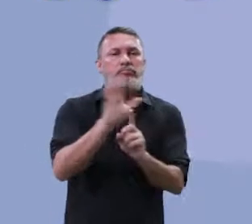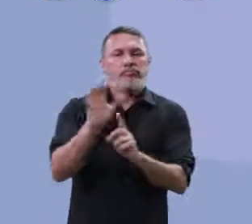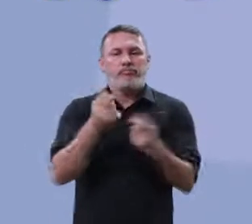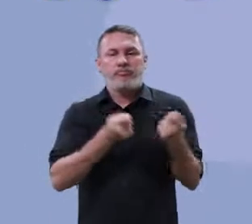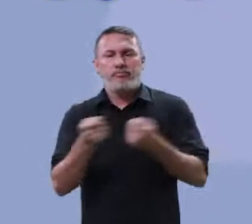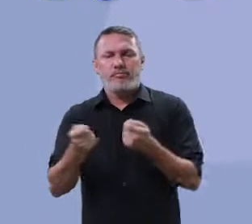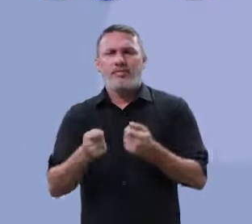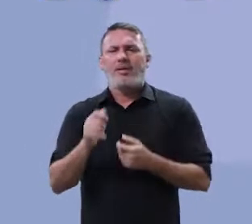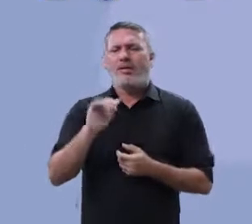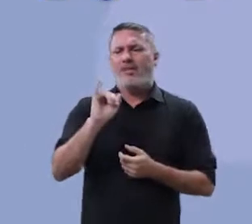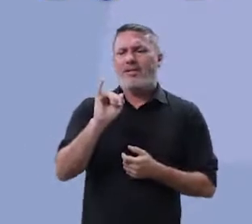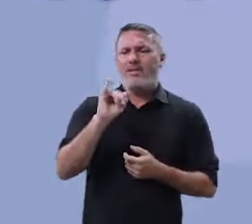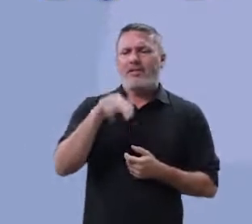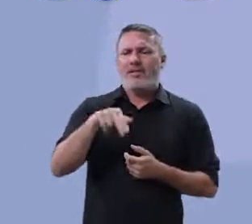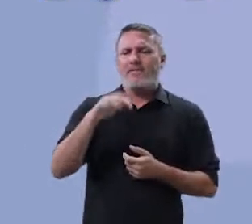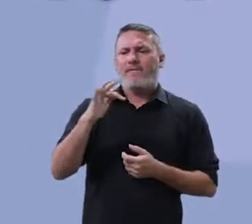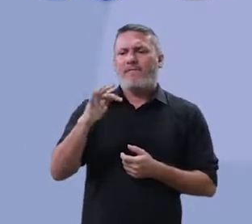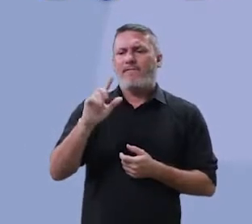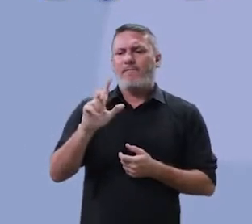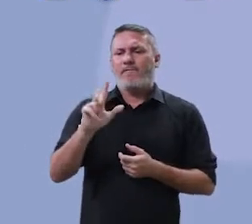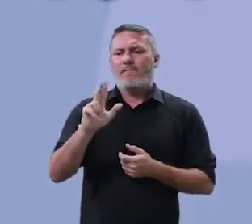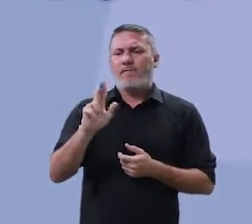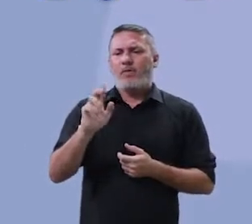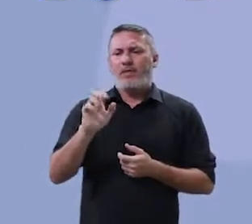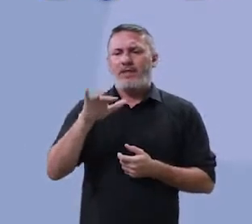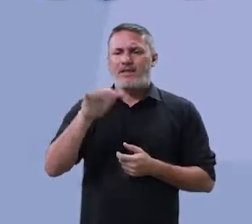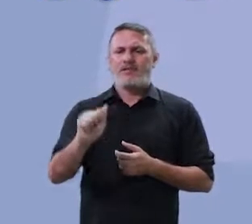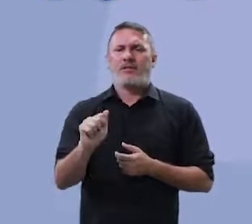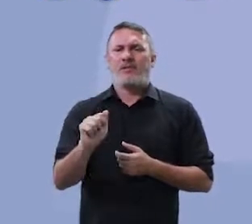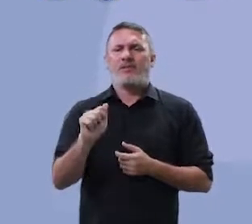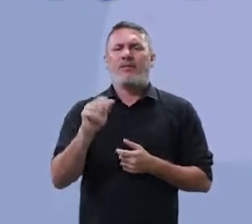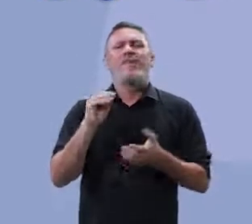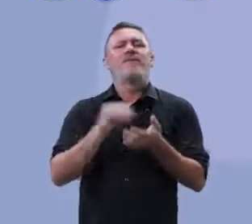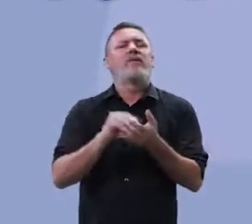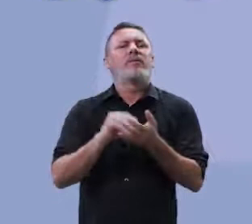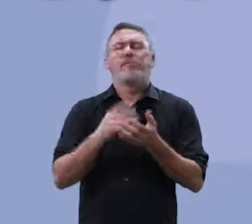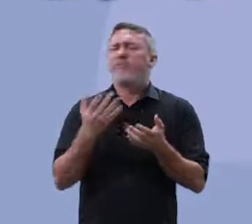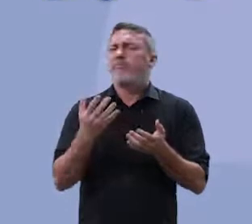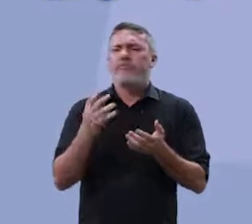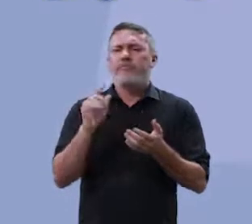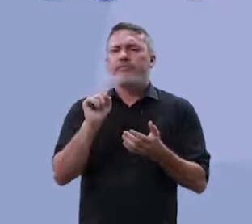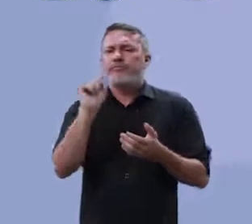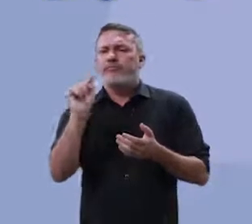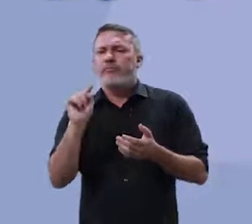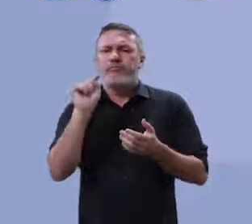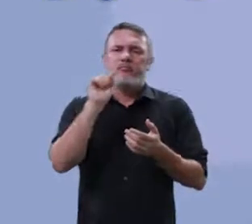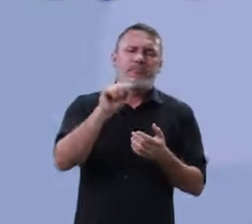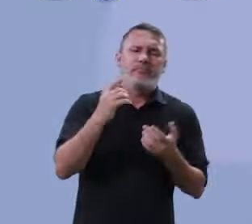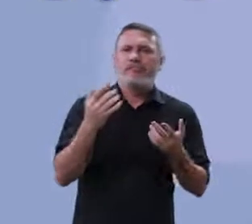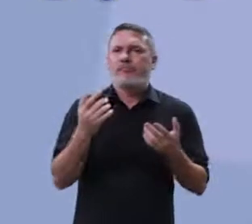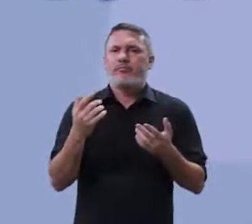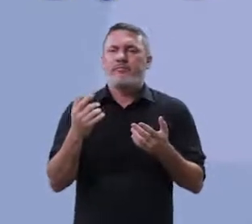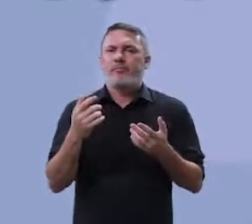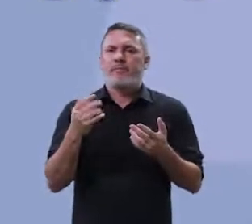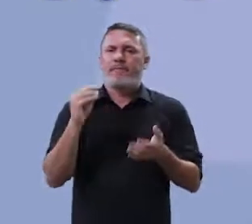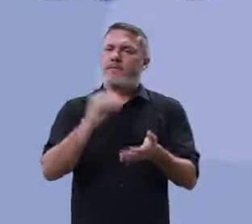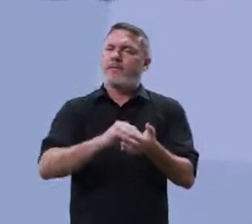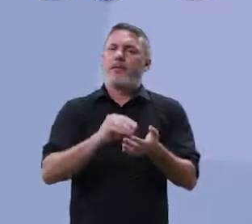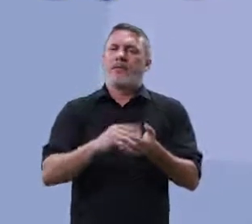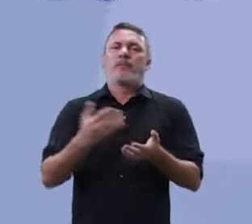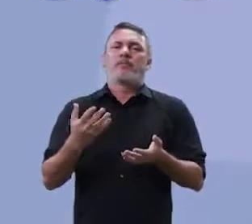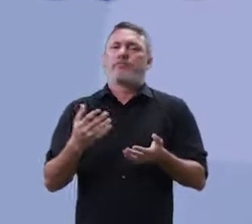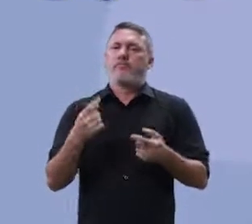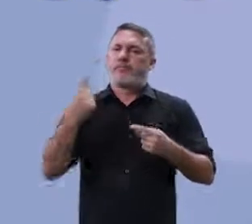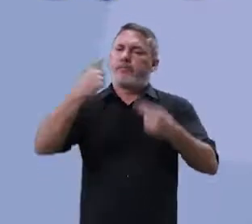influencia... Opa! Ao acentuar a forma verbal influência, o participante comete um desvio.